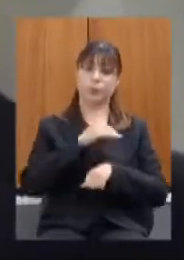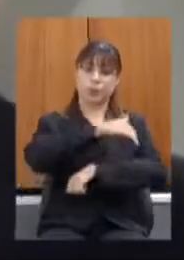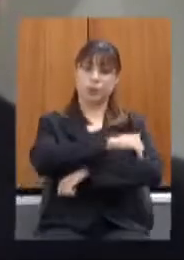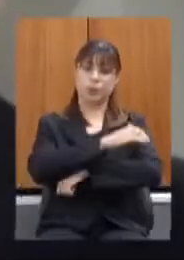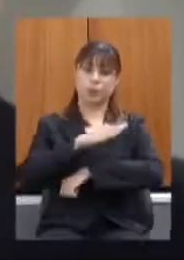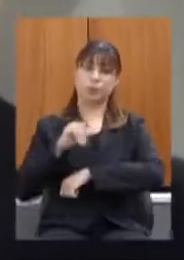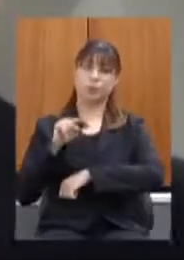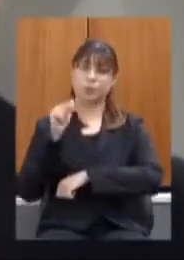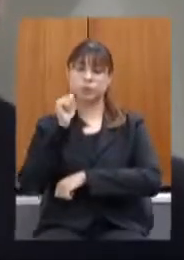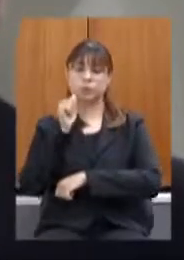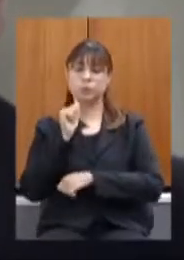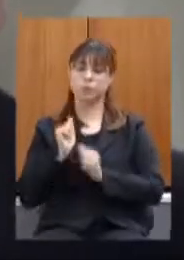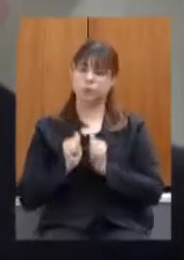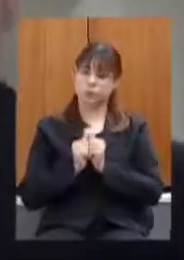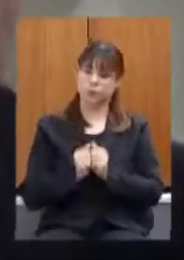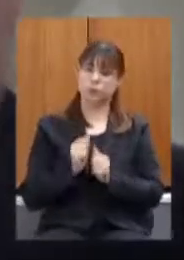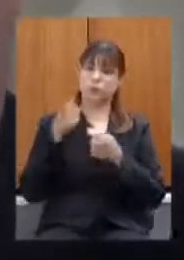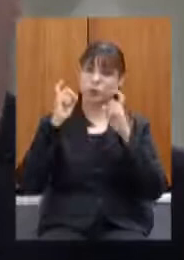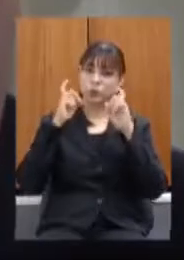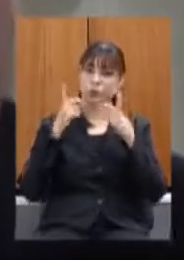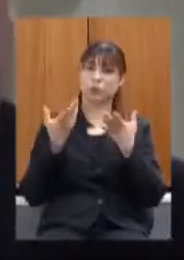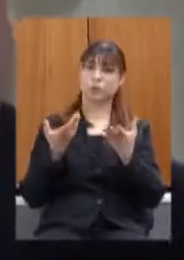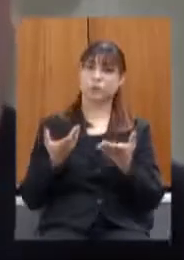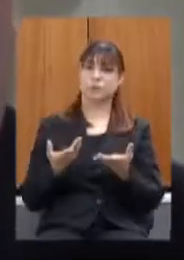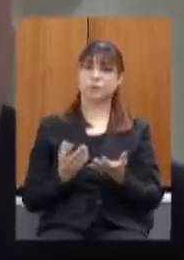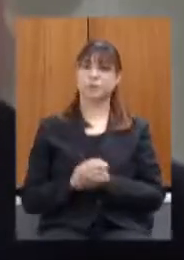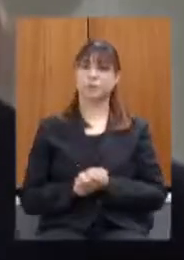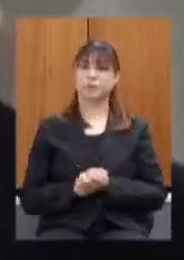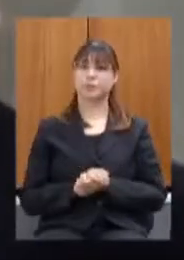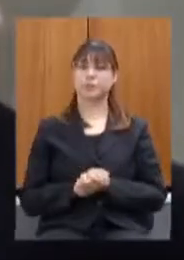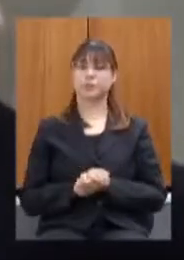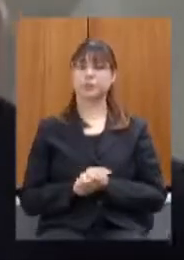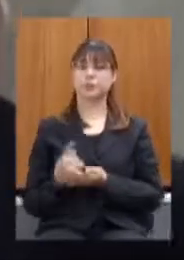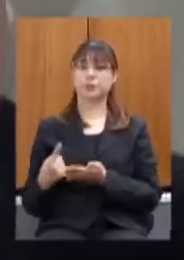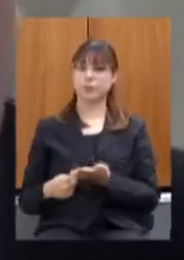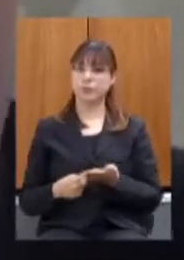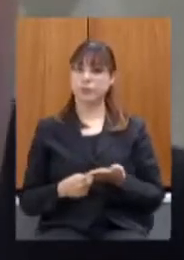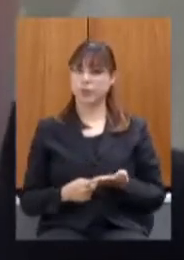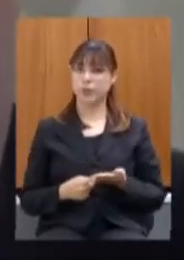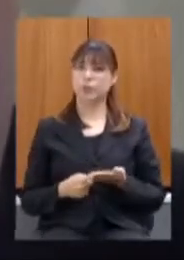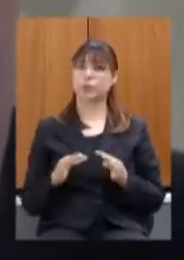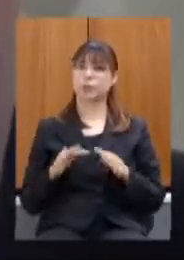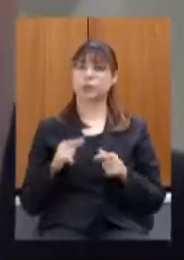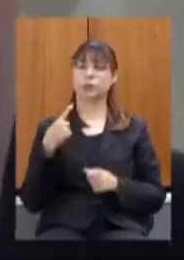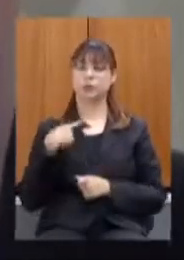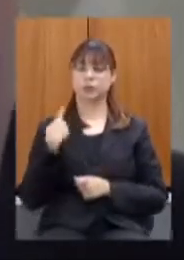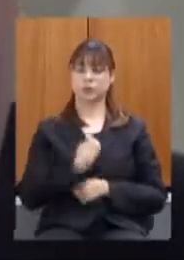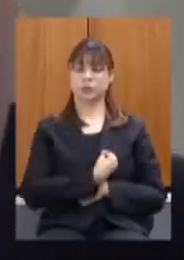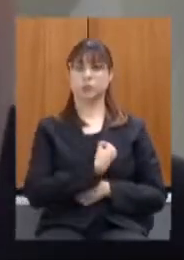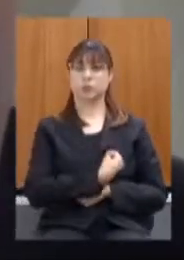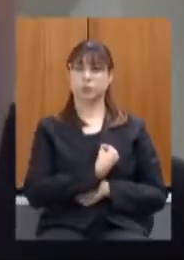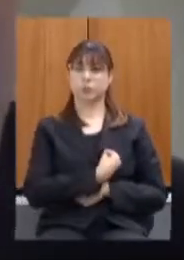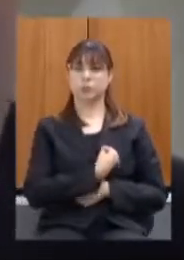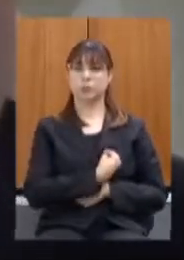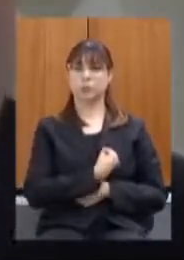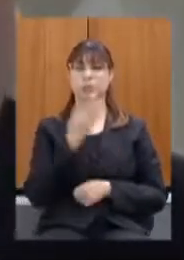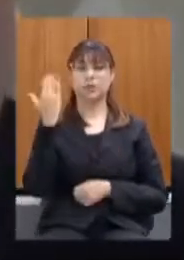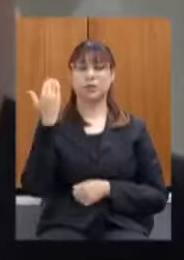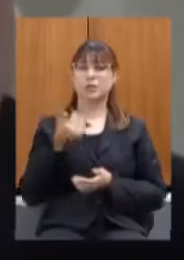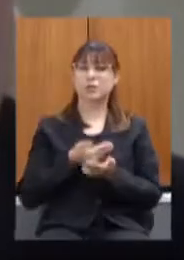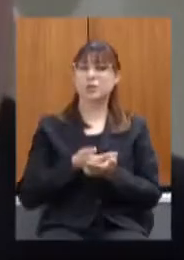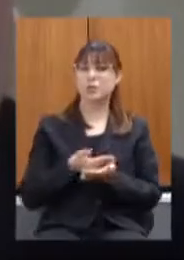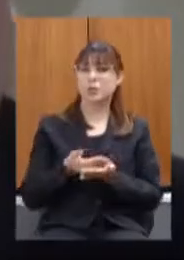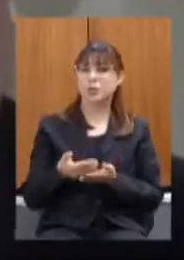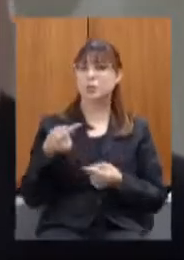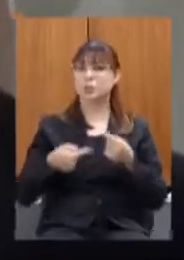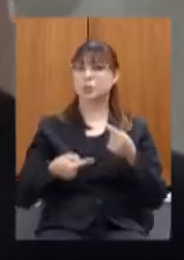foi feito um convite para para que para todos os deputados para participar quando a gente começou a